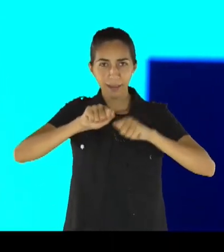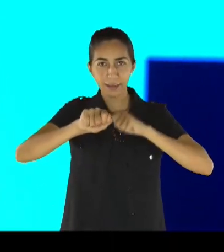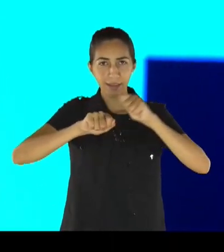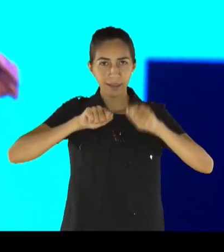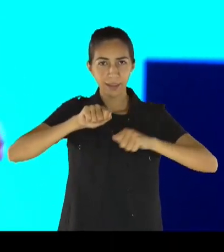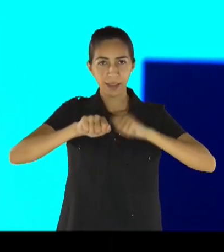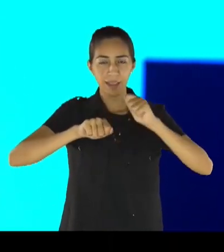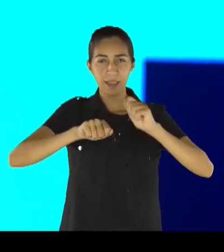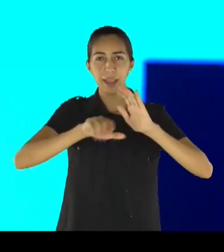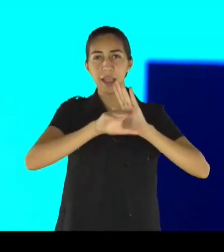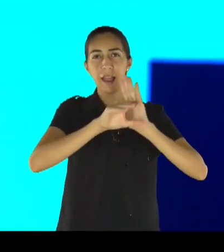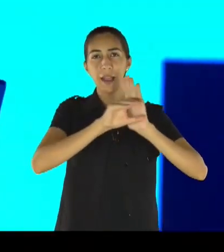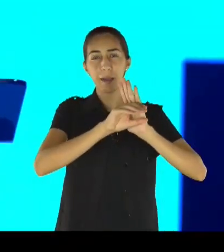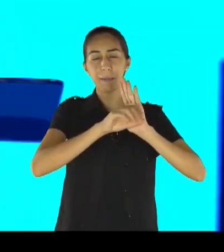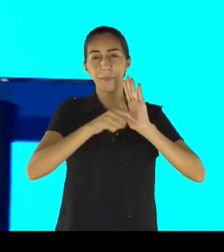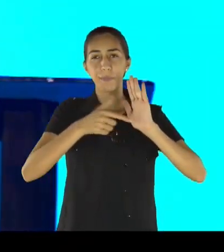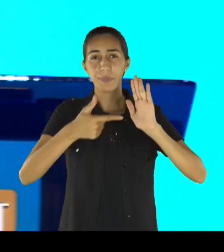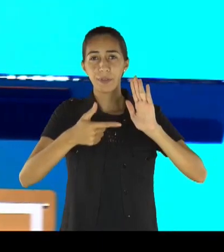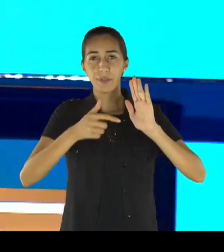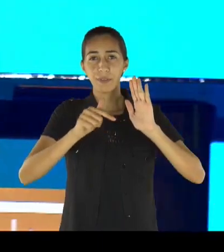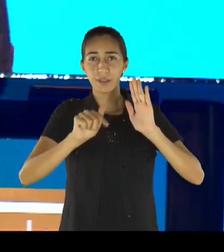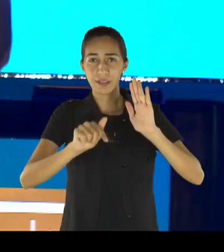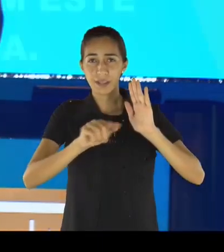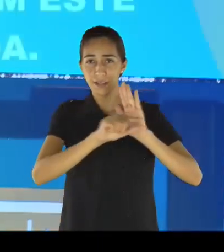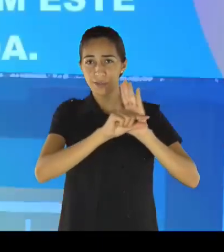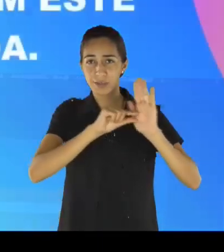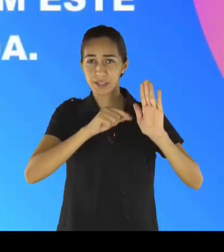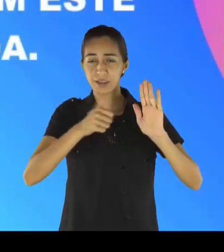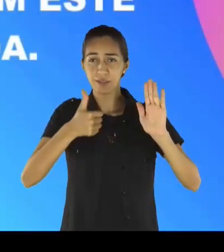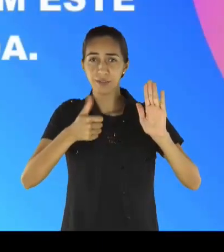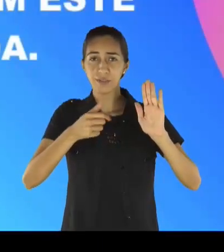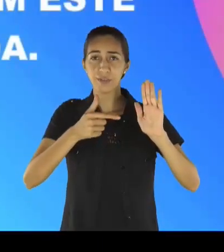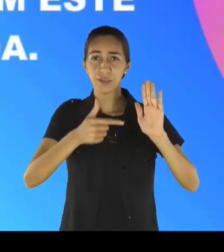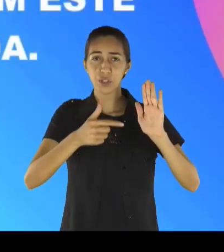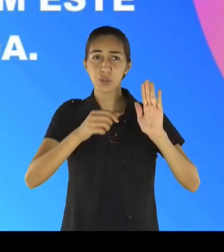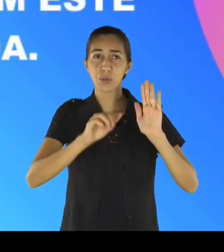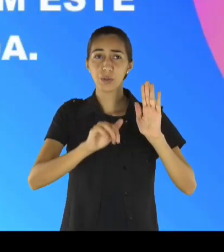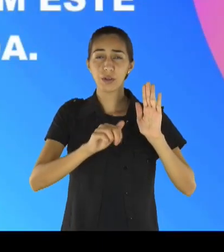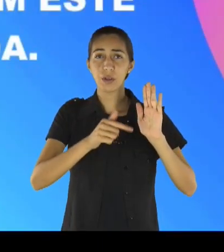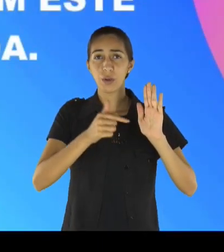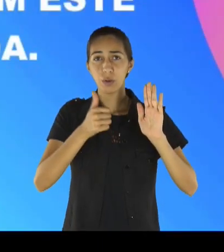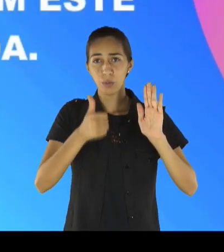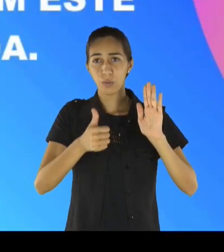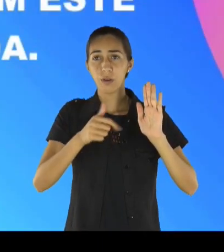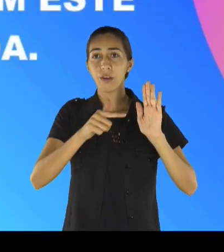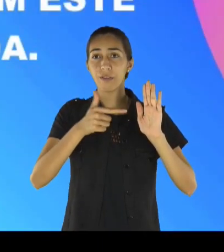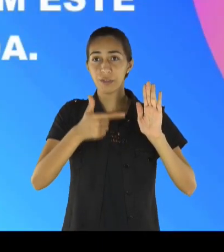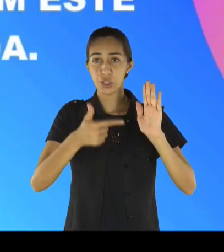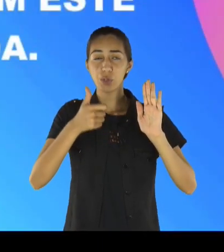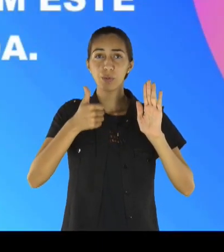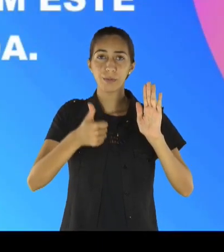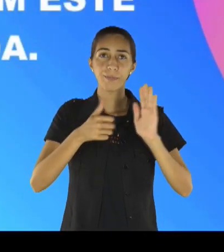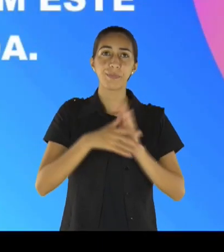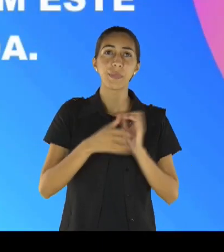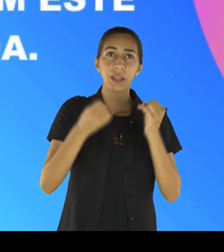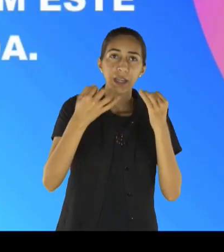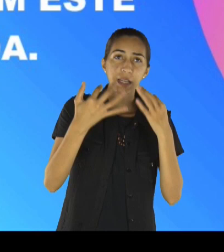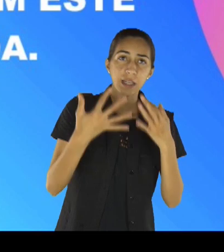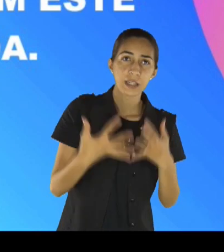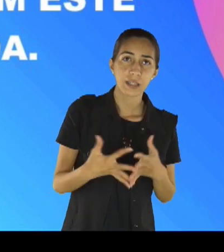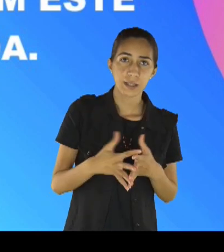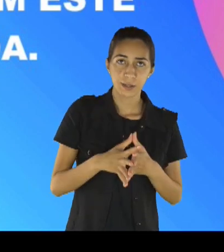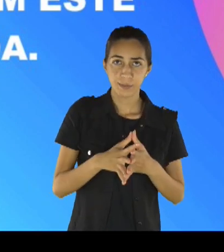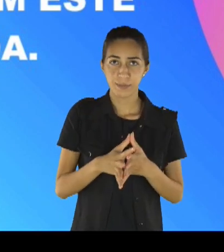e havendo, vamos ler aqui, rapidamente, e havendo já muito, que não se comia, então Paulo, pondo-se em um pé, no meio deles, disse,